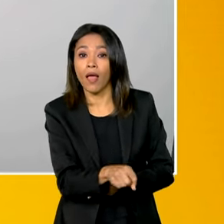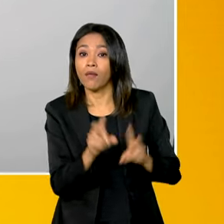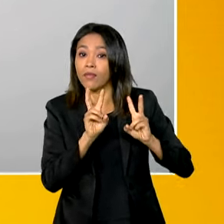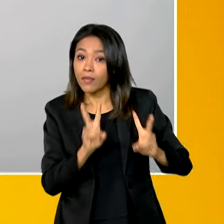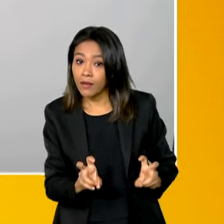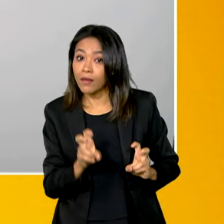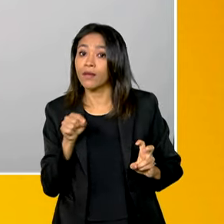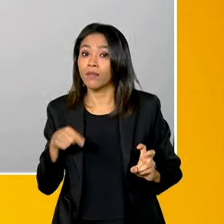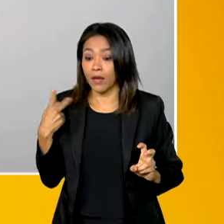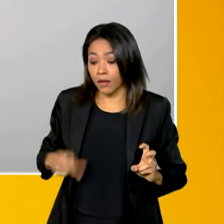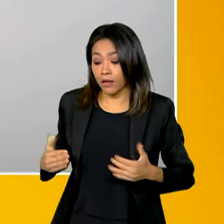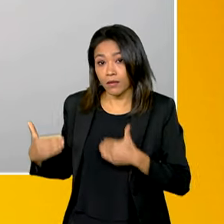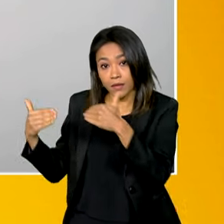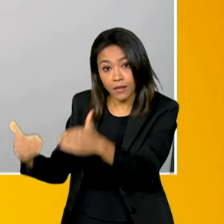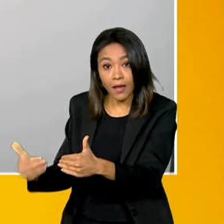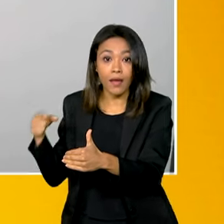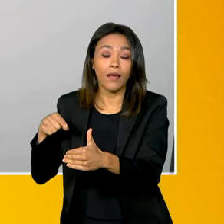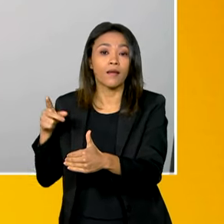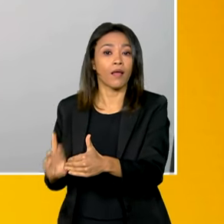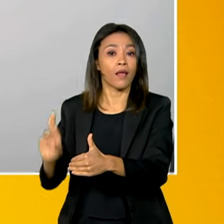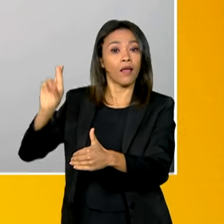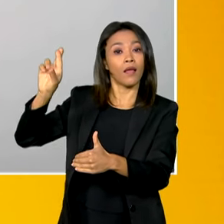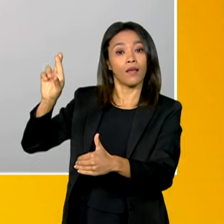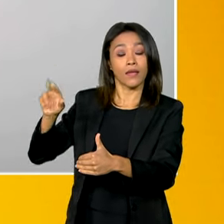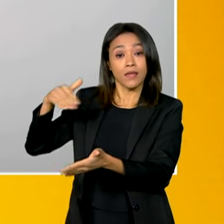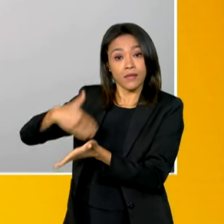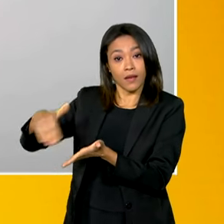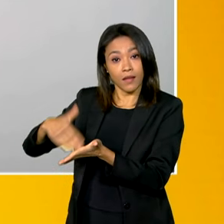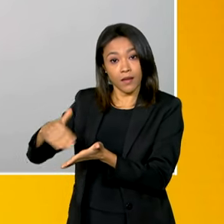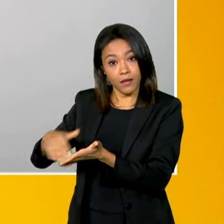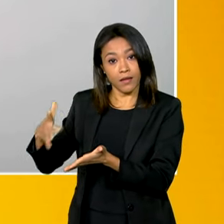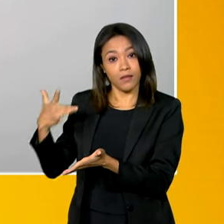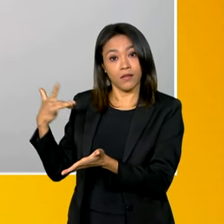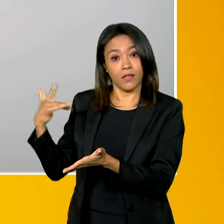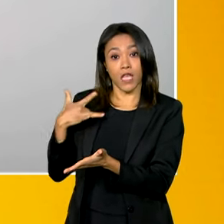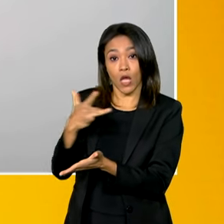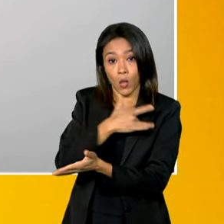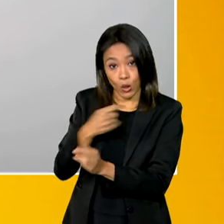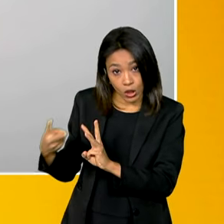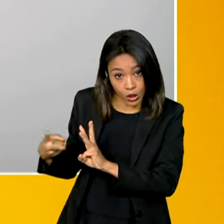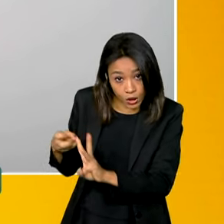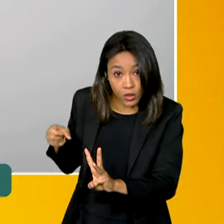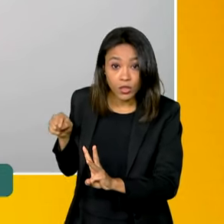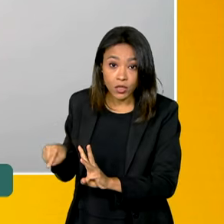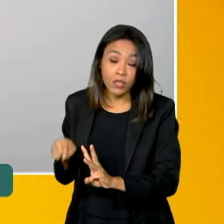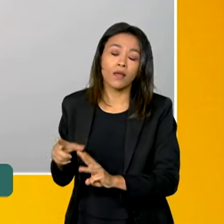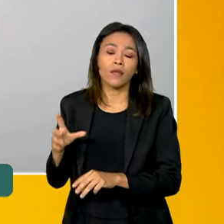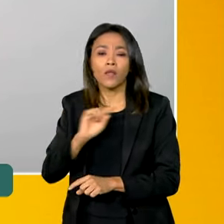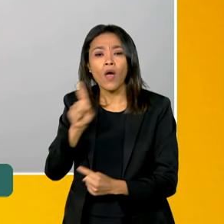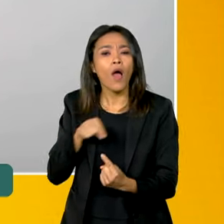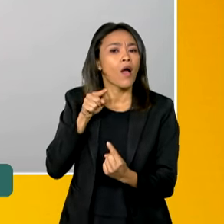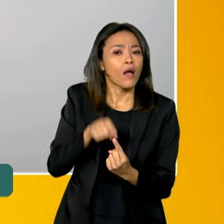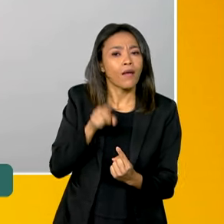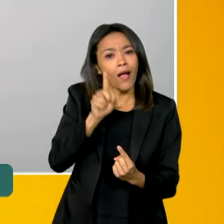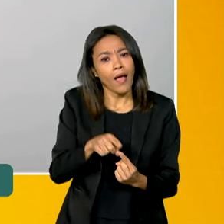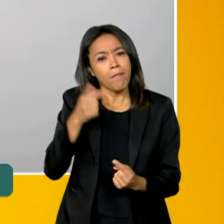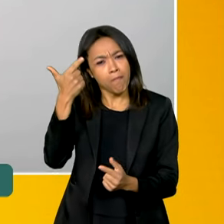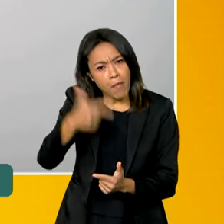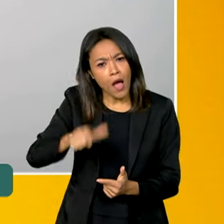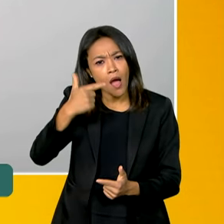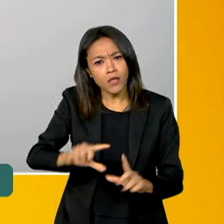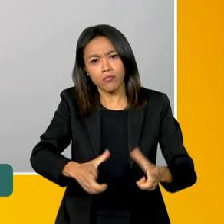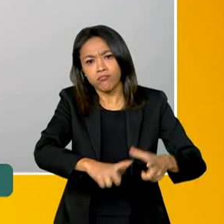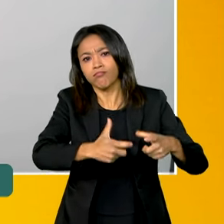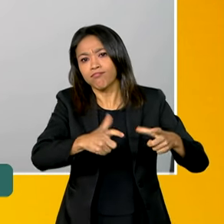para o Ministério, precisamente pela Secretaria de Saúde Indígena. Então a gente, a intenção é intensificar cada vez